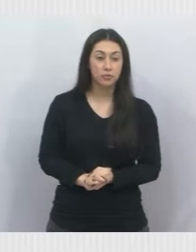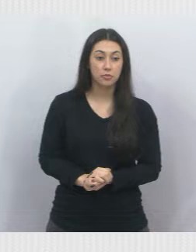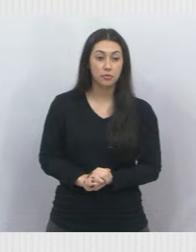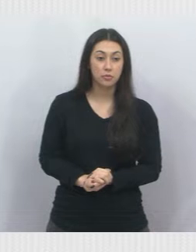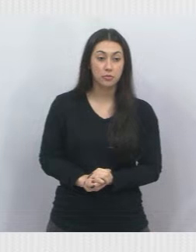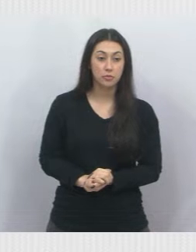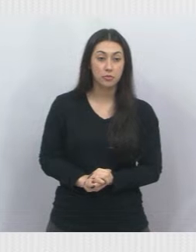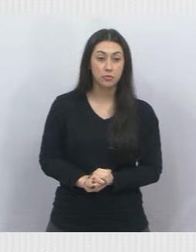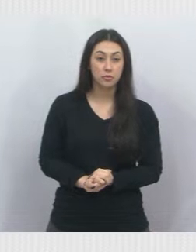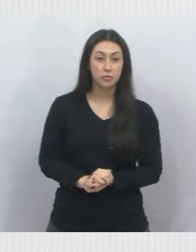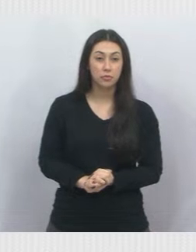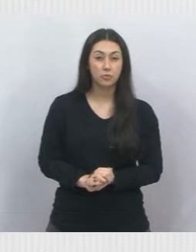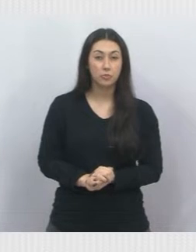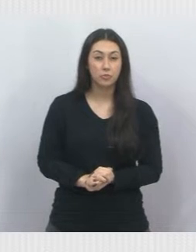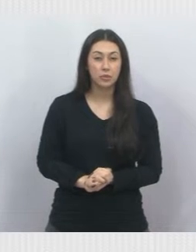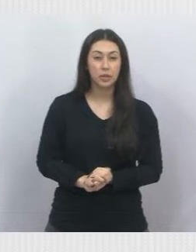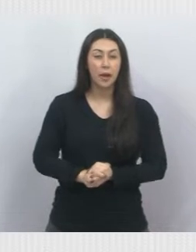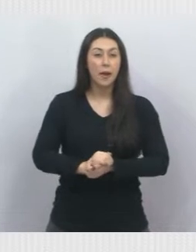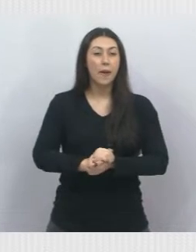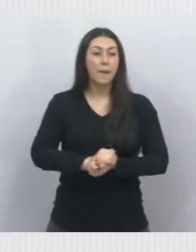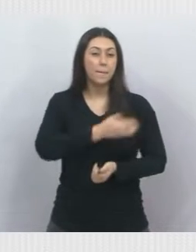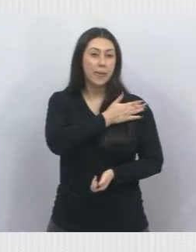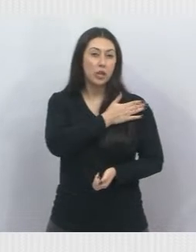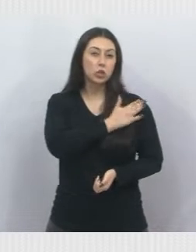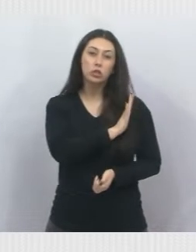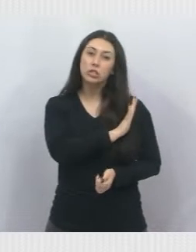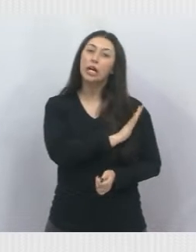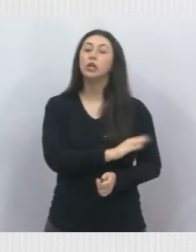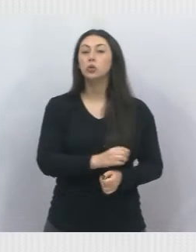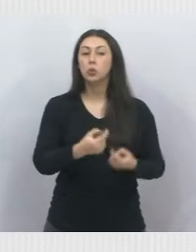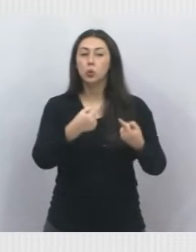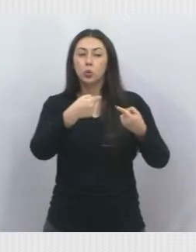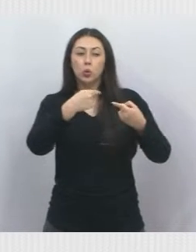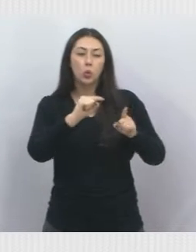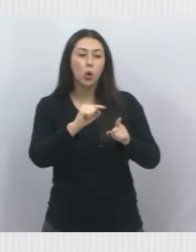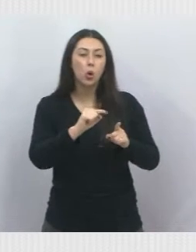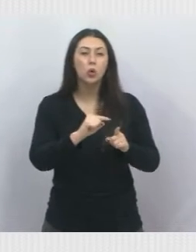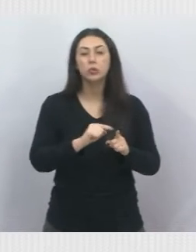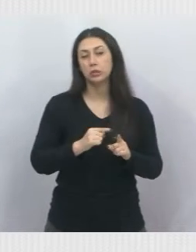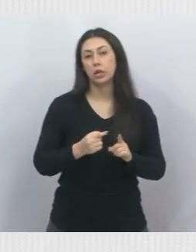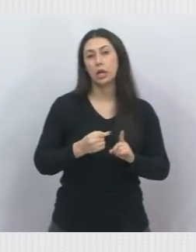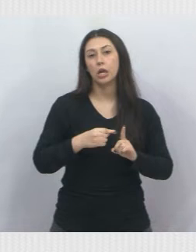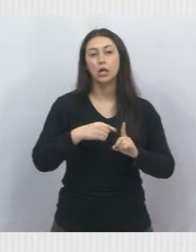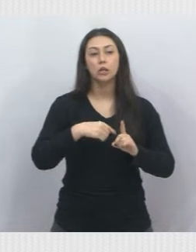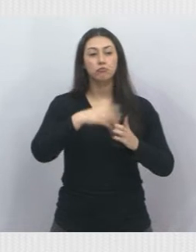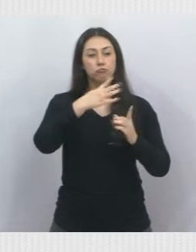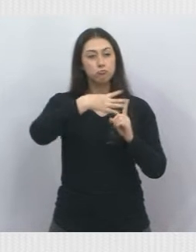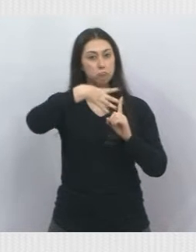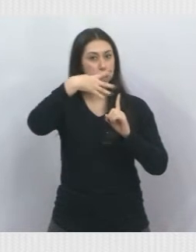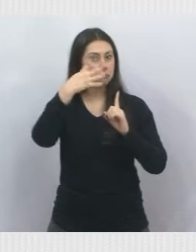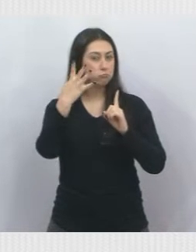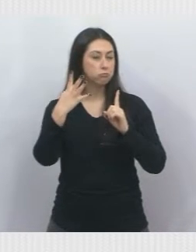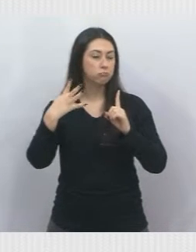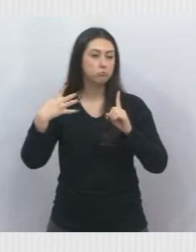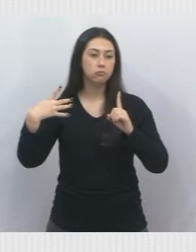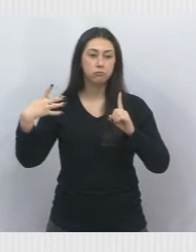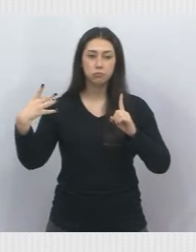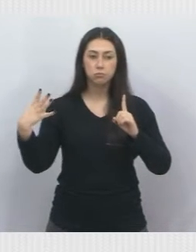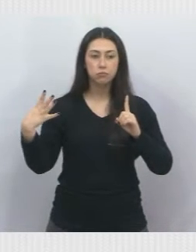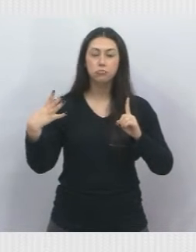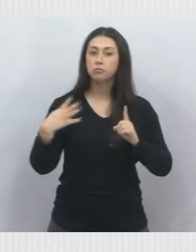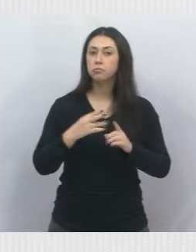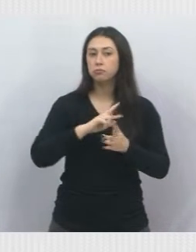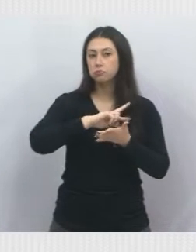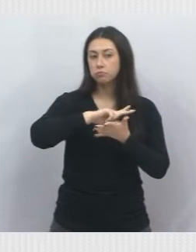A homofobia é uma violência de ódio que impõe sofrimento não apenas a lésbicas, gays, bissexuais,